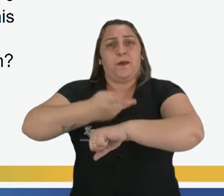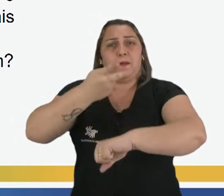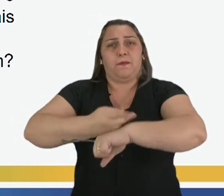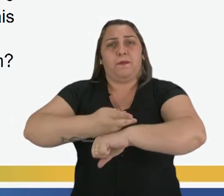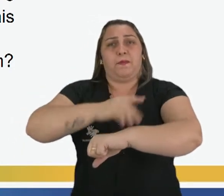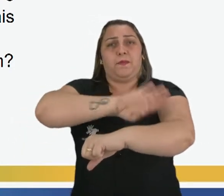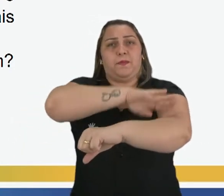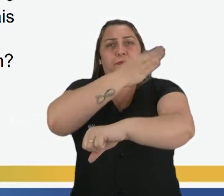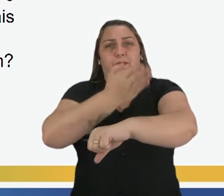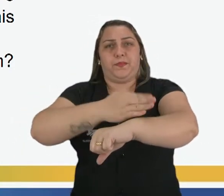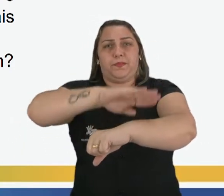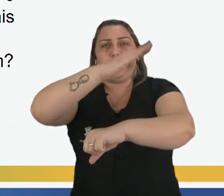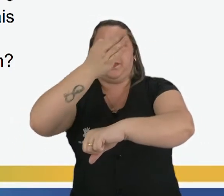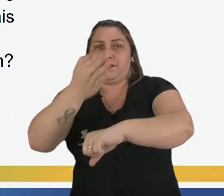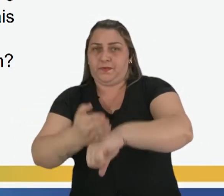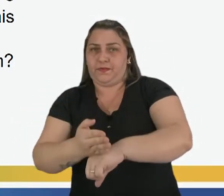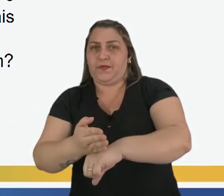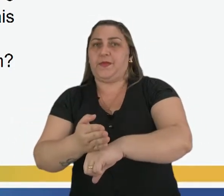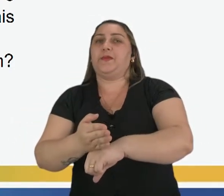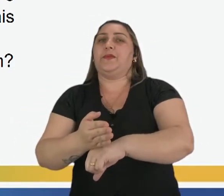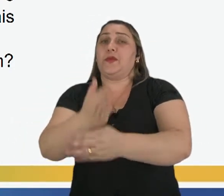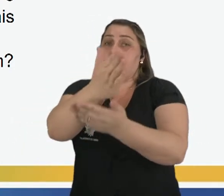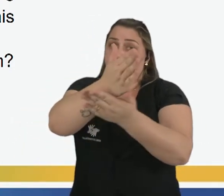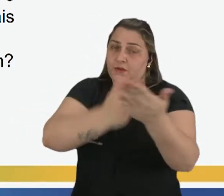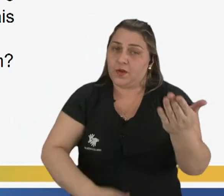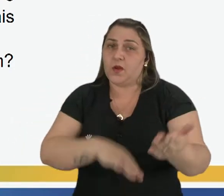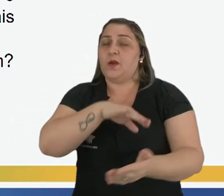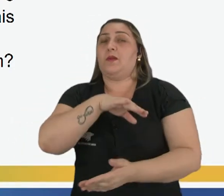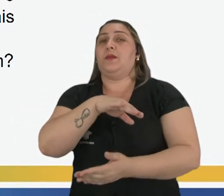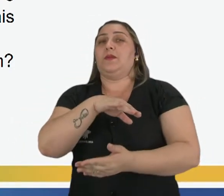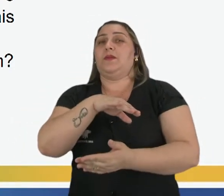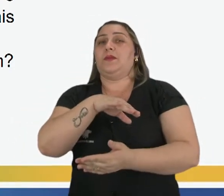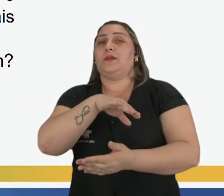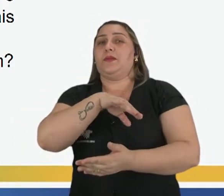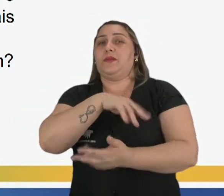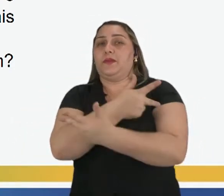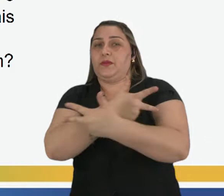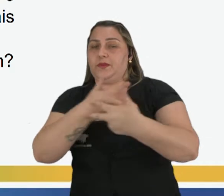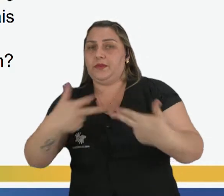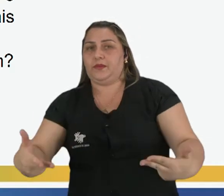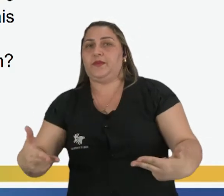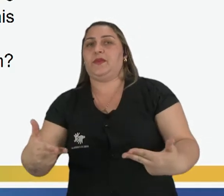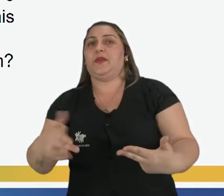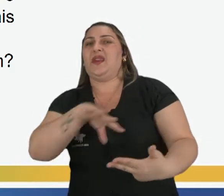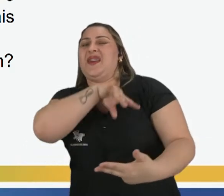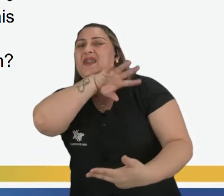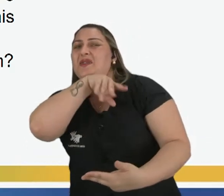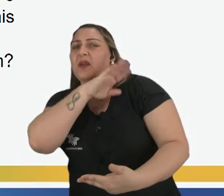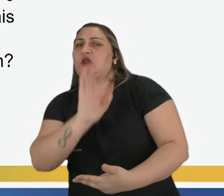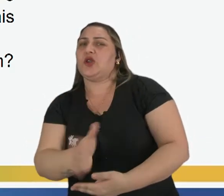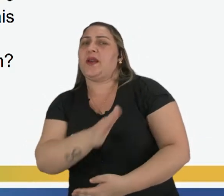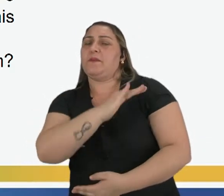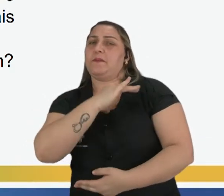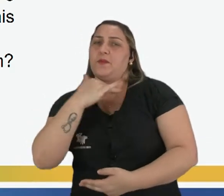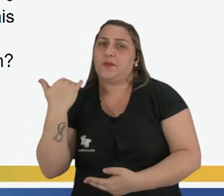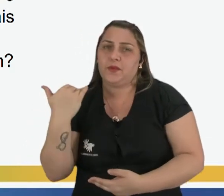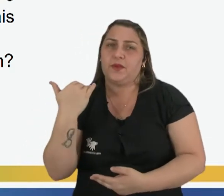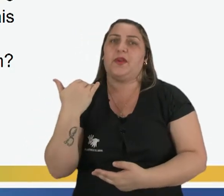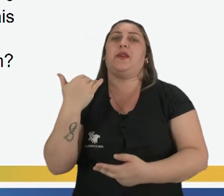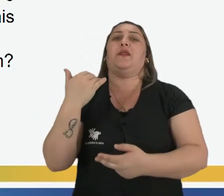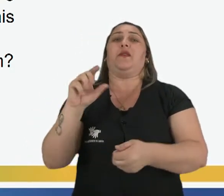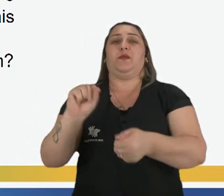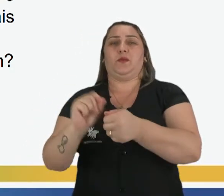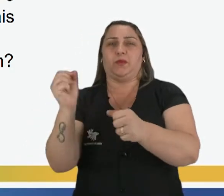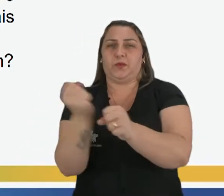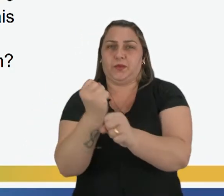pedras, né? Tem resto de animais, resto de coisas, vários tipos de coisas que vão se formando rochas,